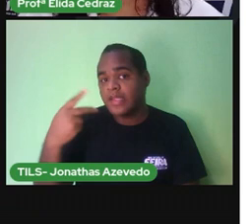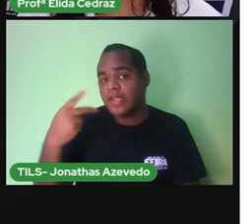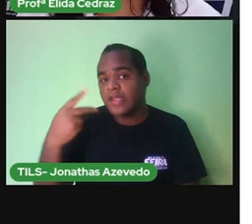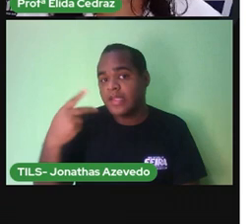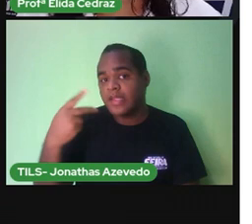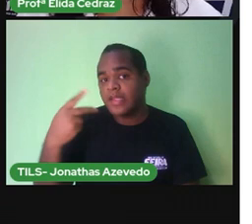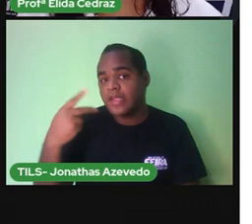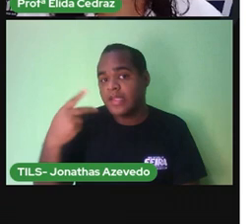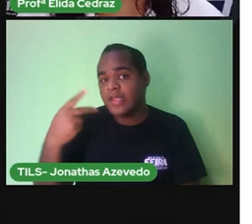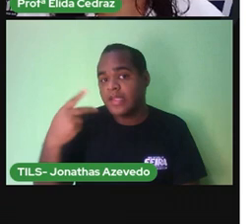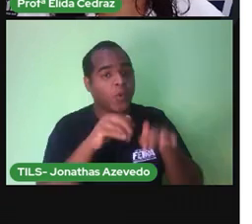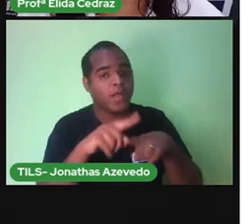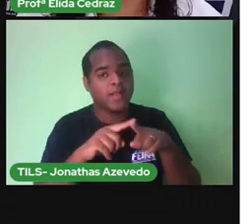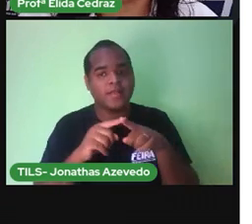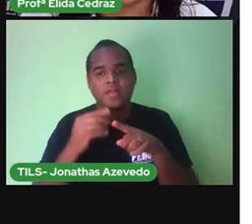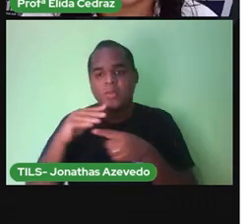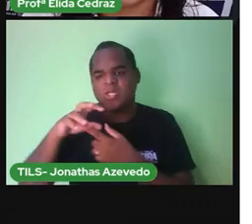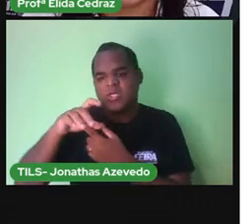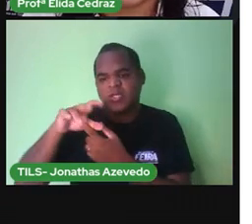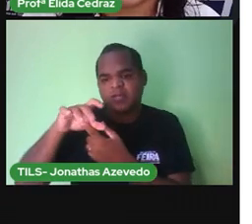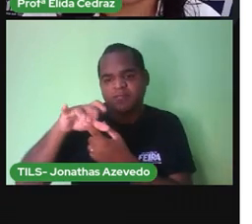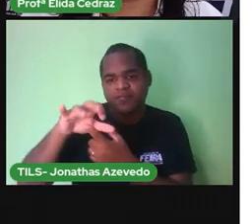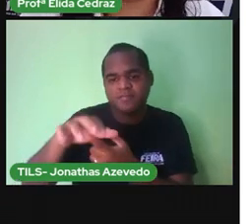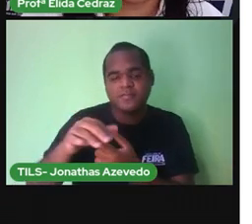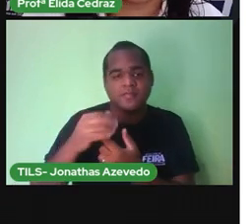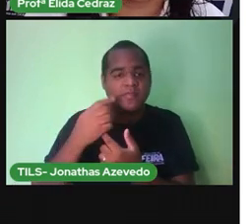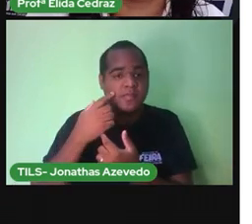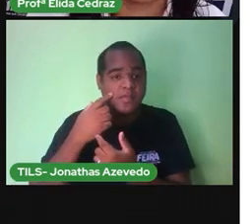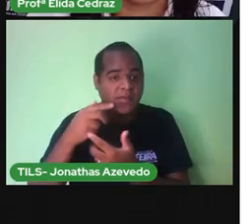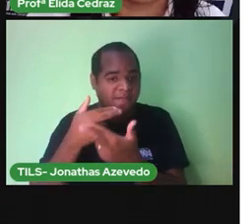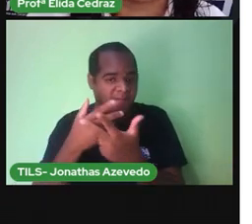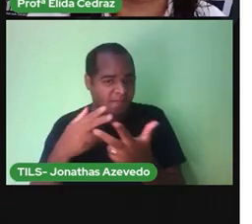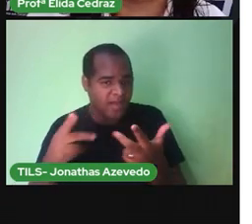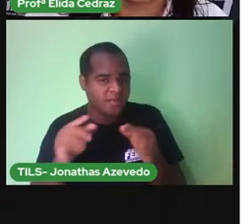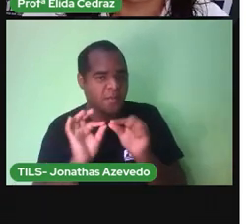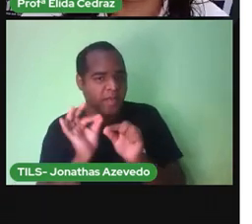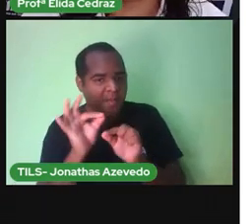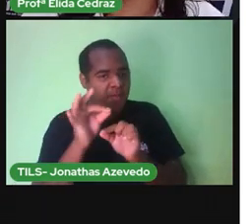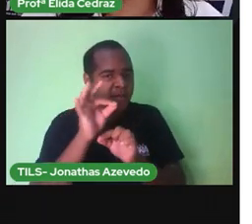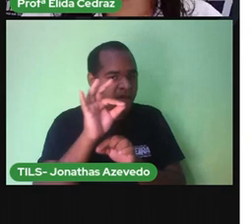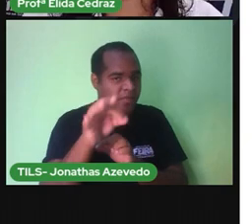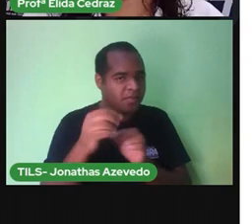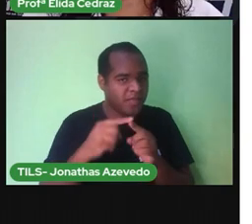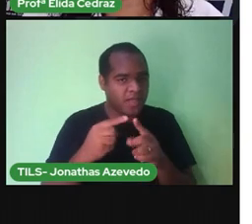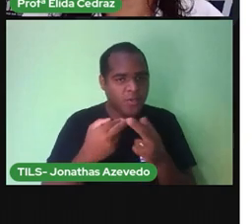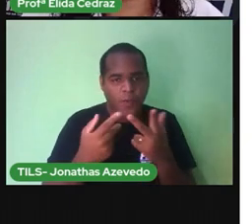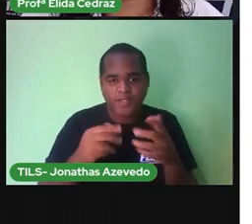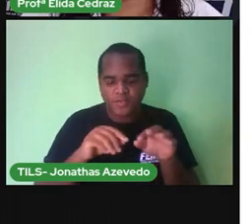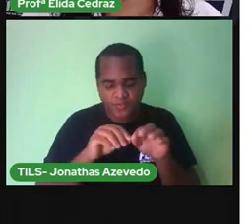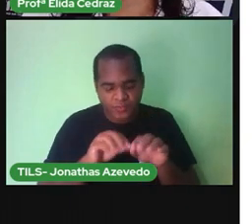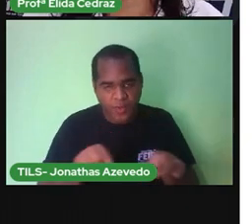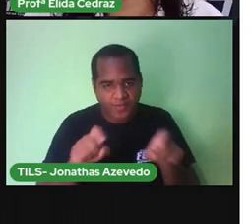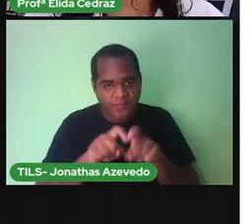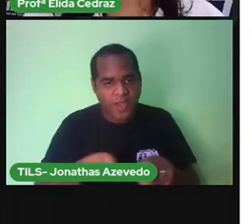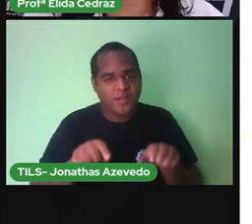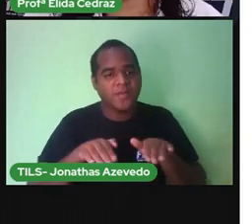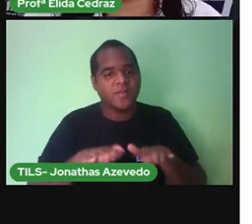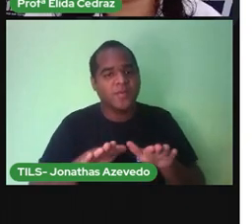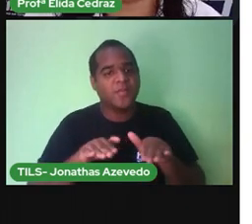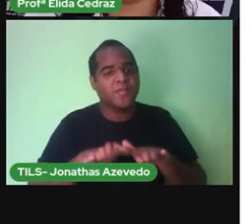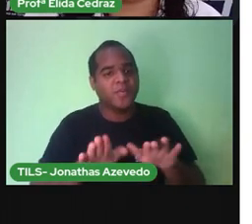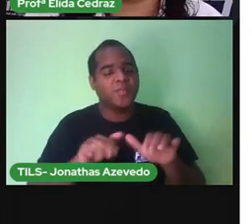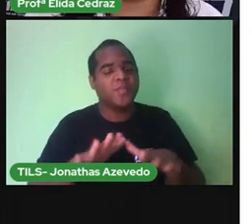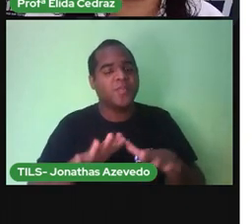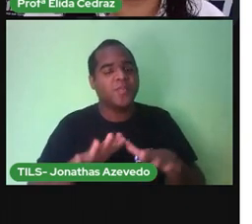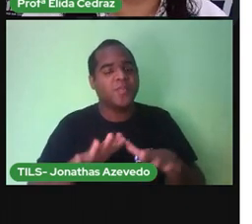Aranhas armadeiras, tecedeiras, rendeiras, costureiras, me ajudem,